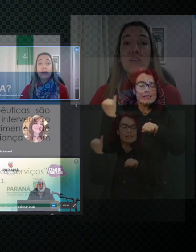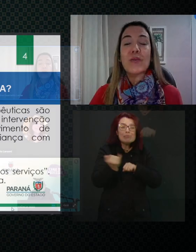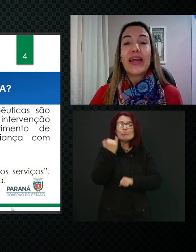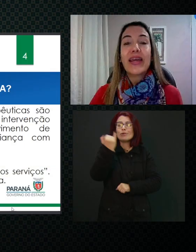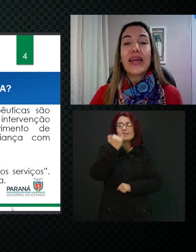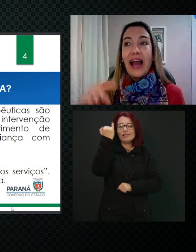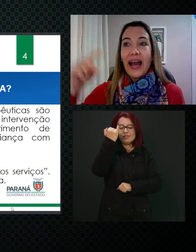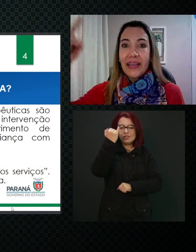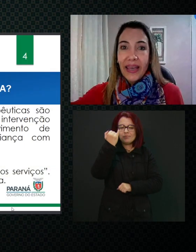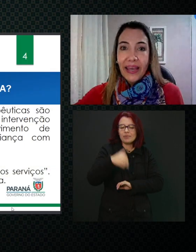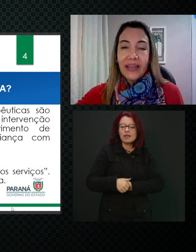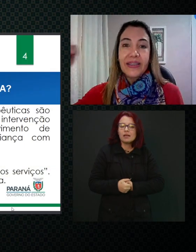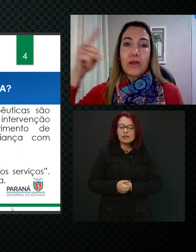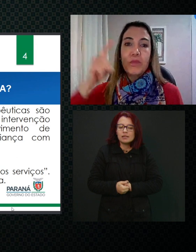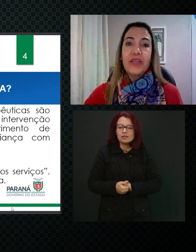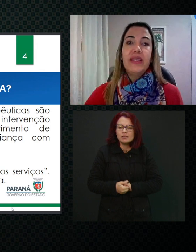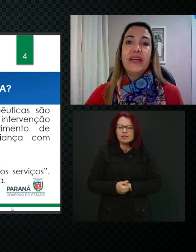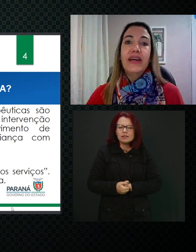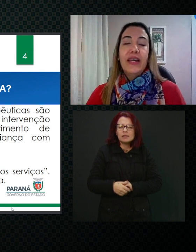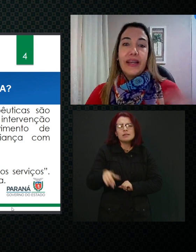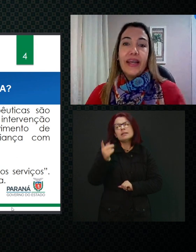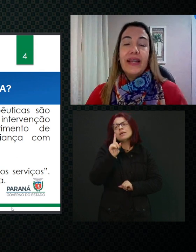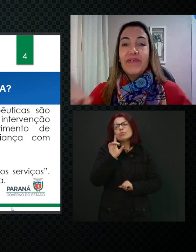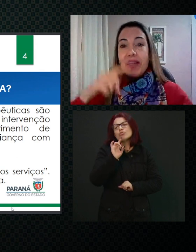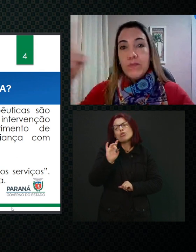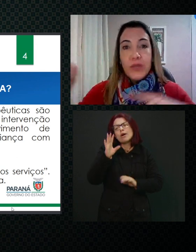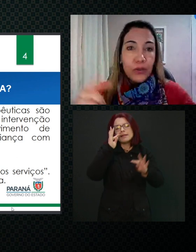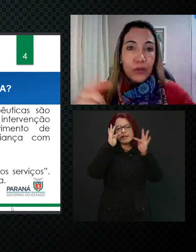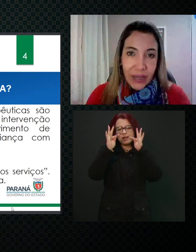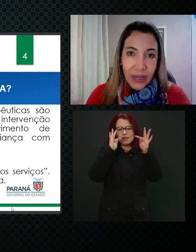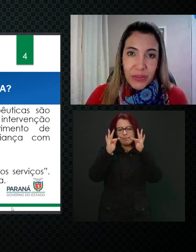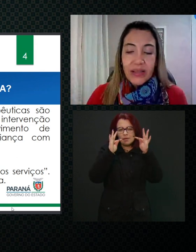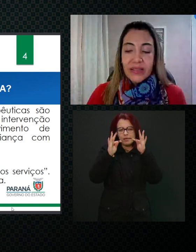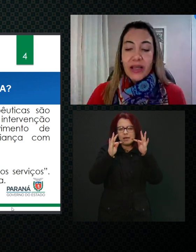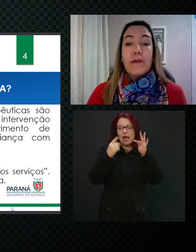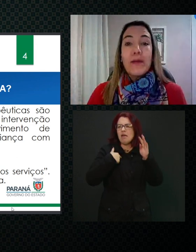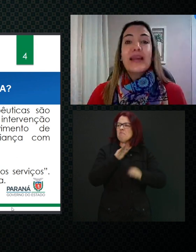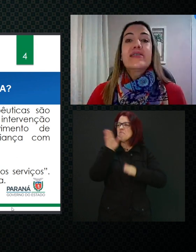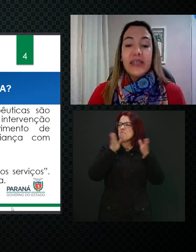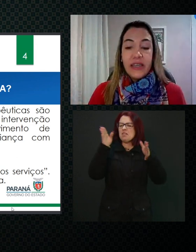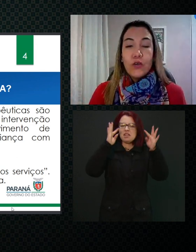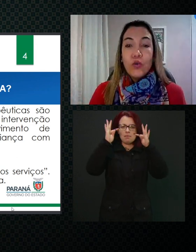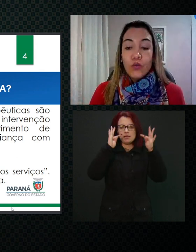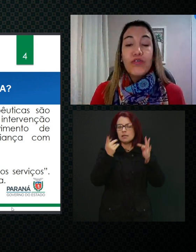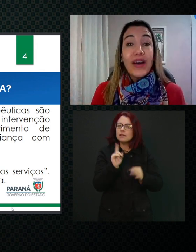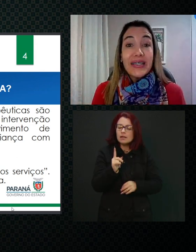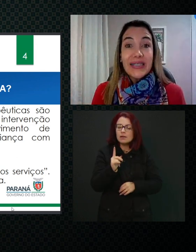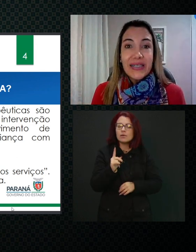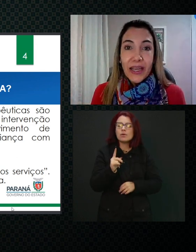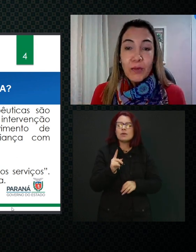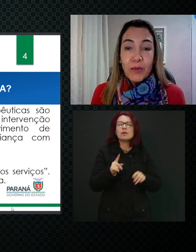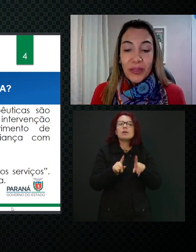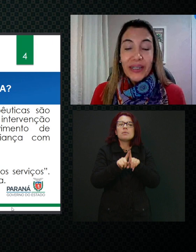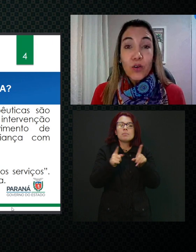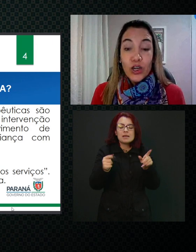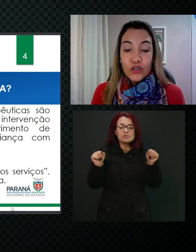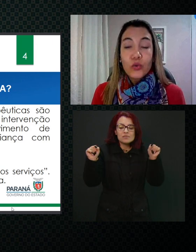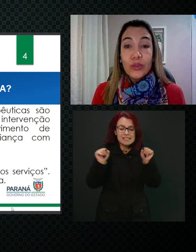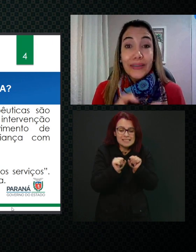E que não é aquela terapia, né? Levar em mil terapias. Mas que o fazer